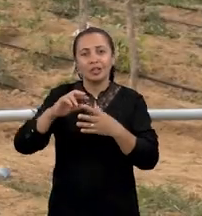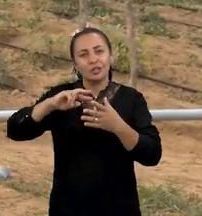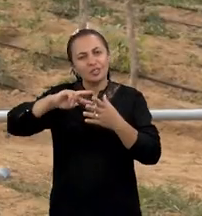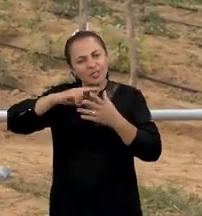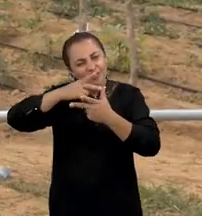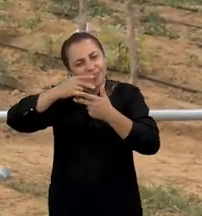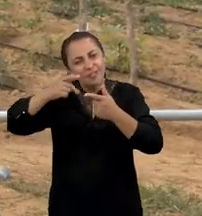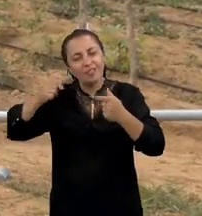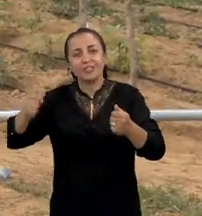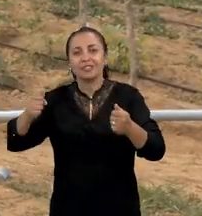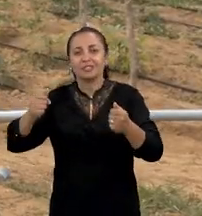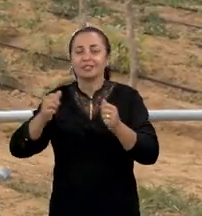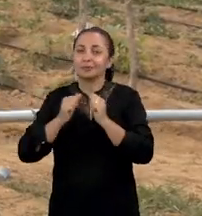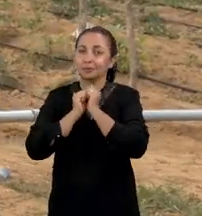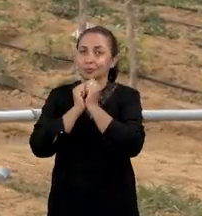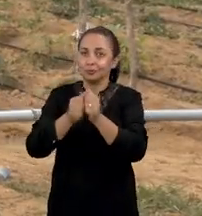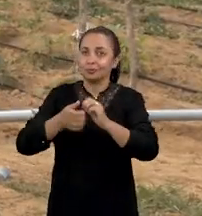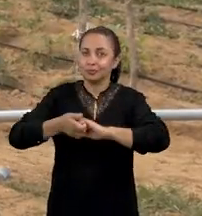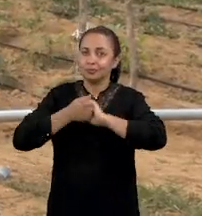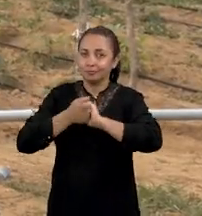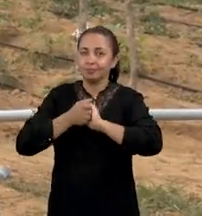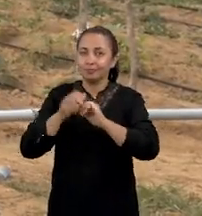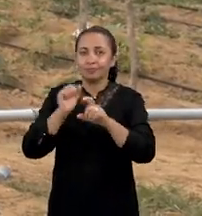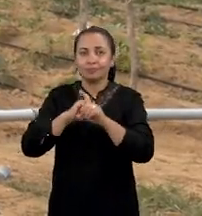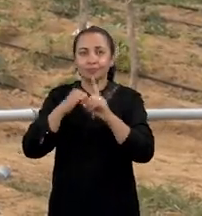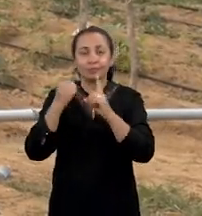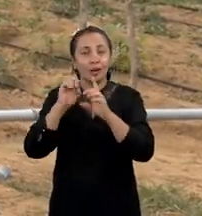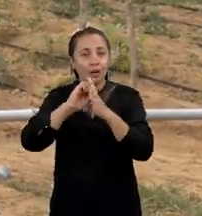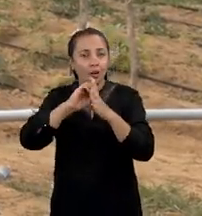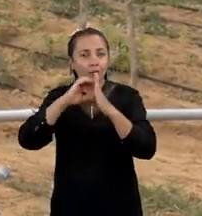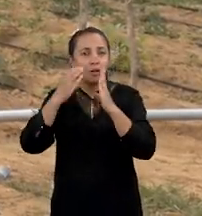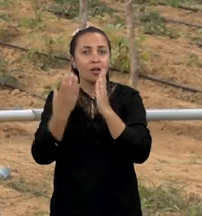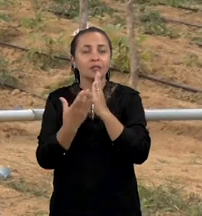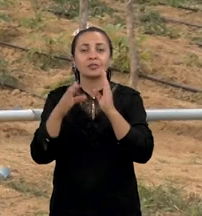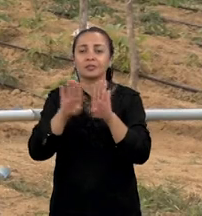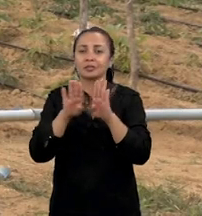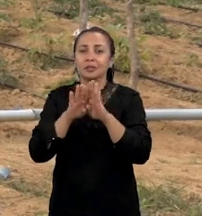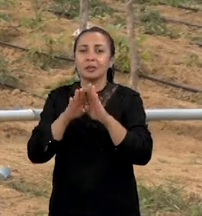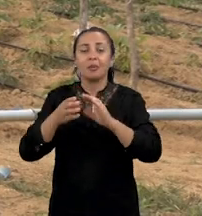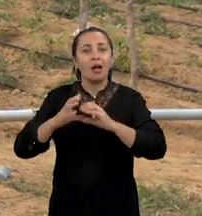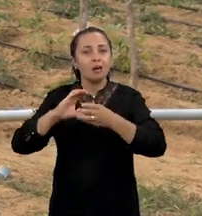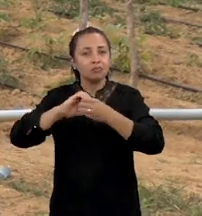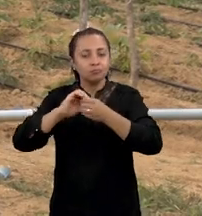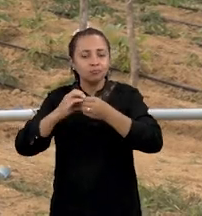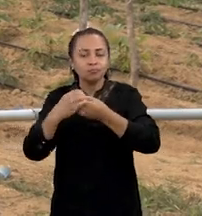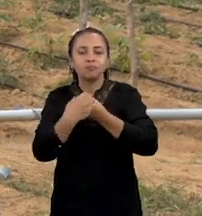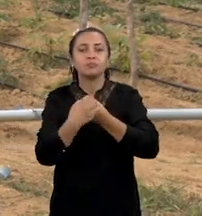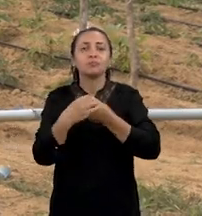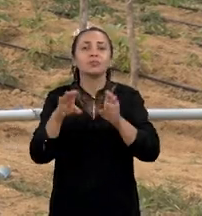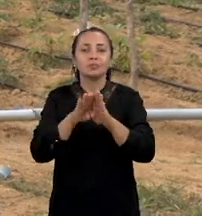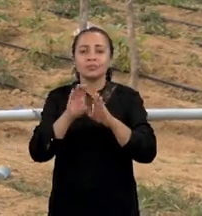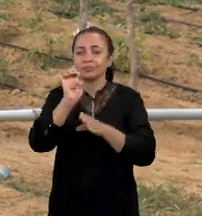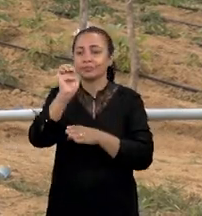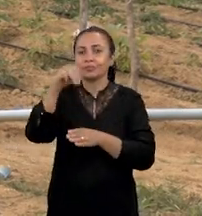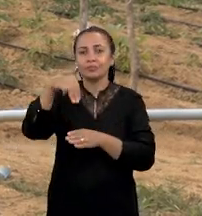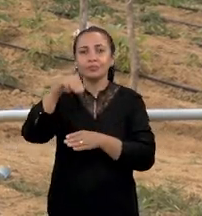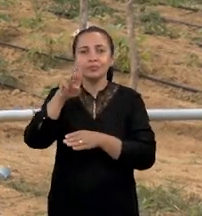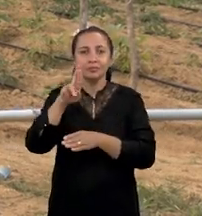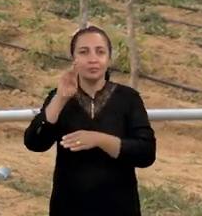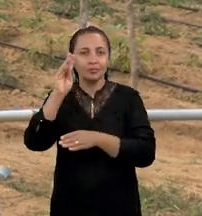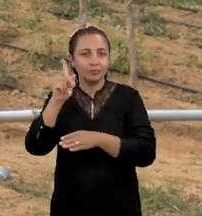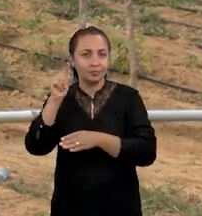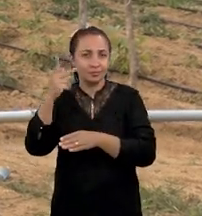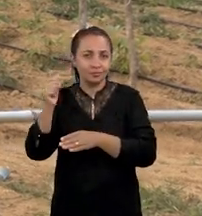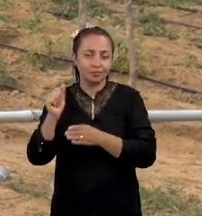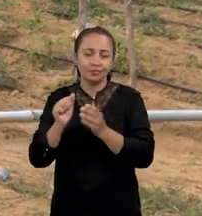Então, através dos nossos parceiros, nós temos parcerias com associações e cooperativas da região e temos parceria também com a Embrapa, o Centro Nacional